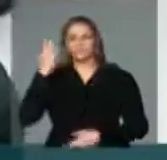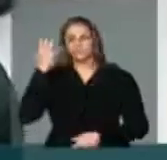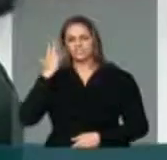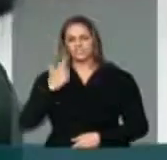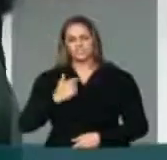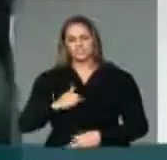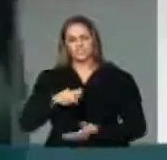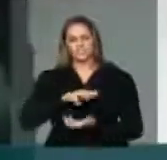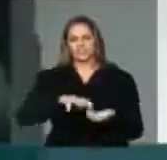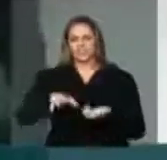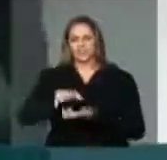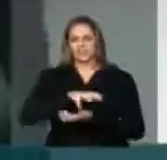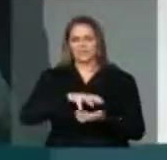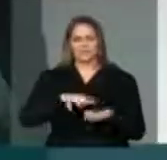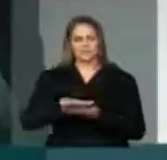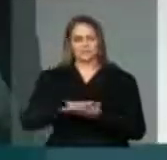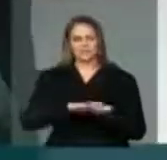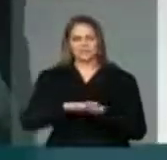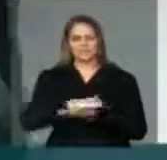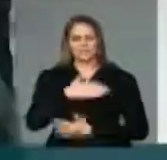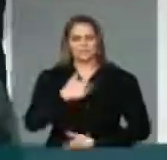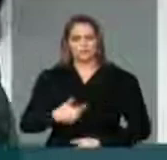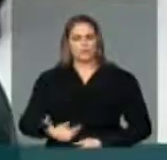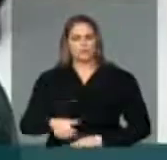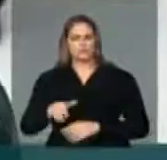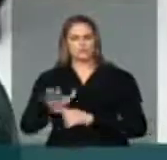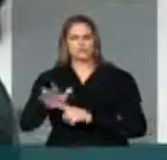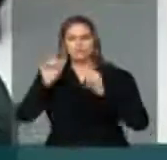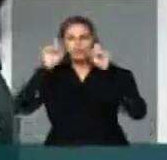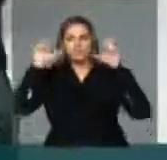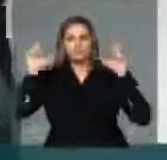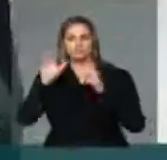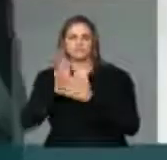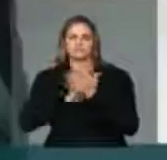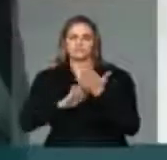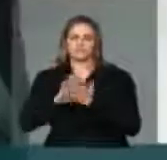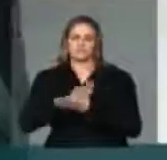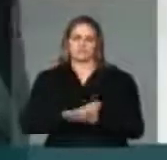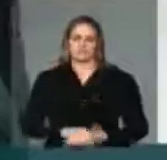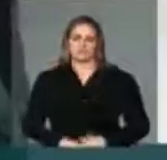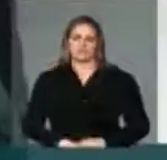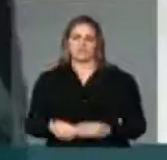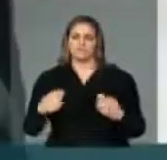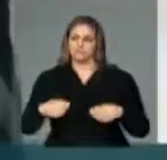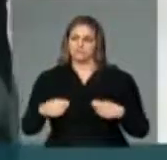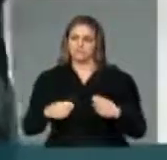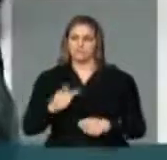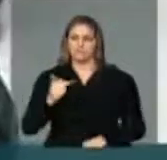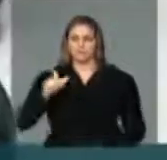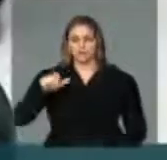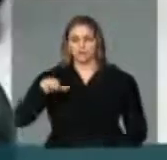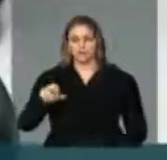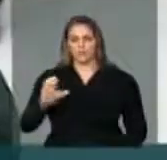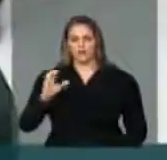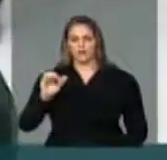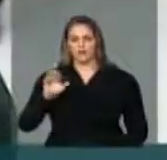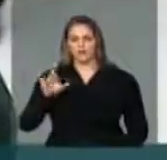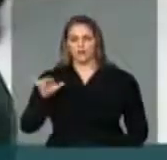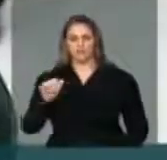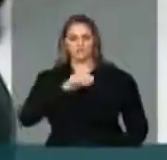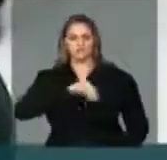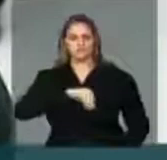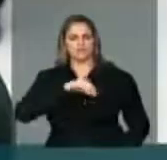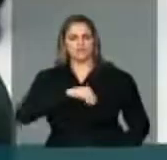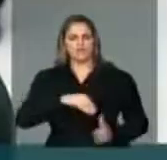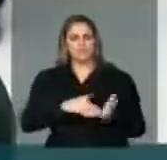greve, sem sensibilização dos governos para implantação definitiva dos planos de carreira, pagamento do piso salarial.